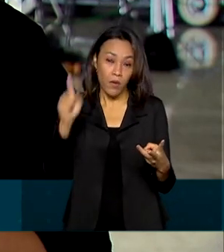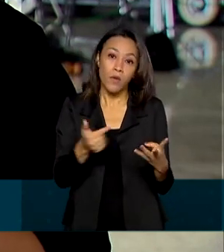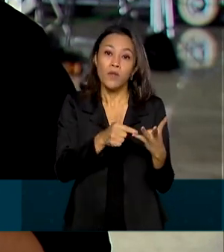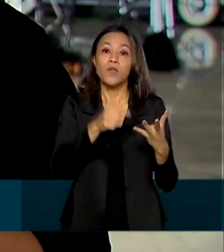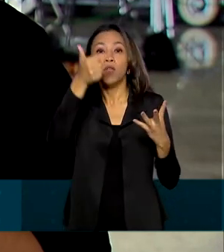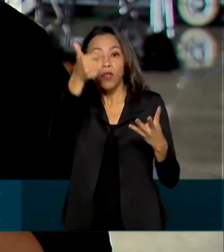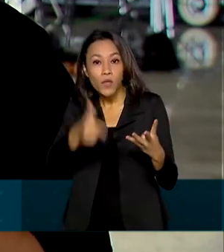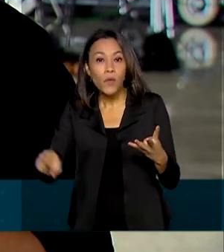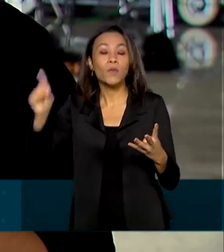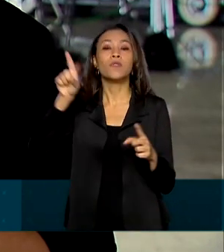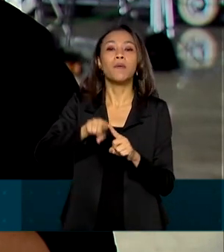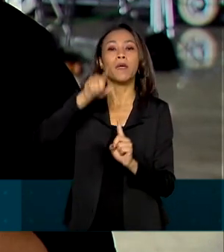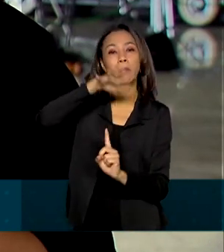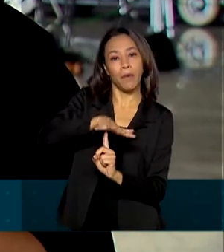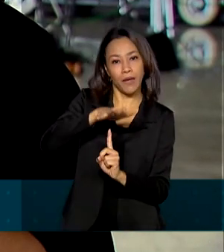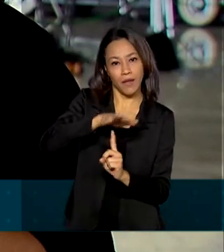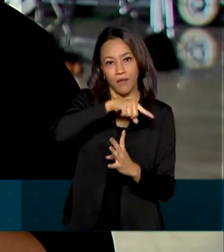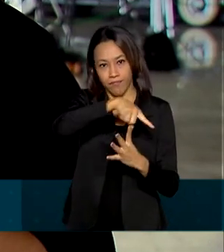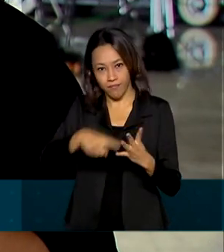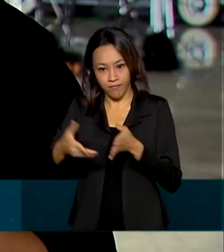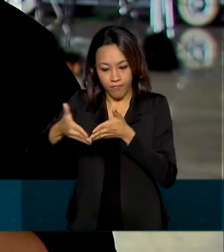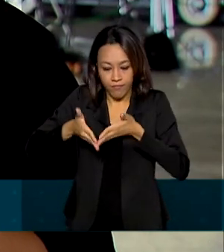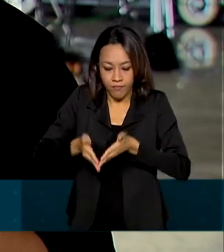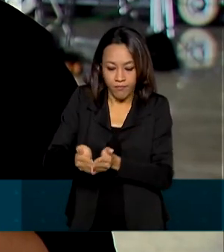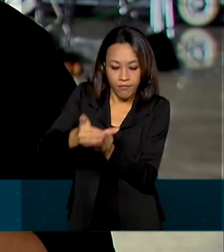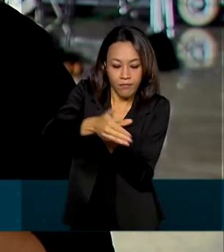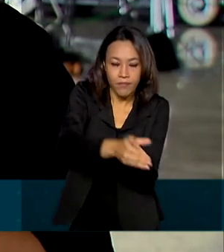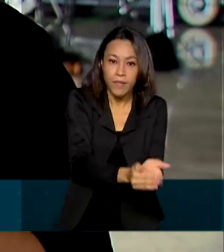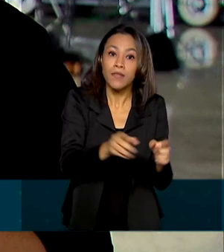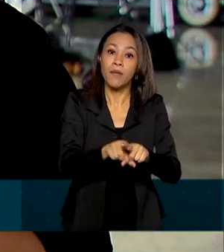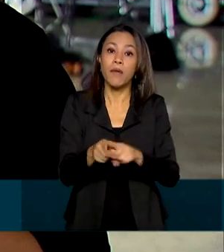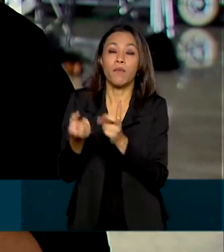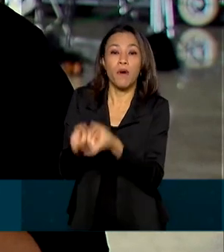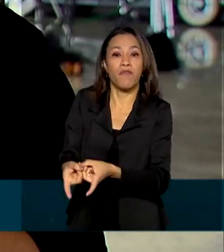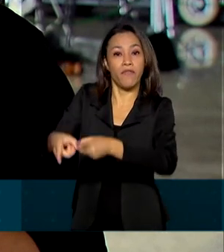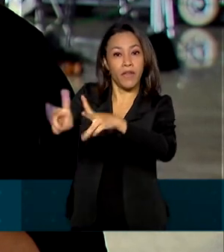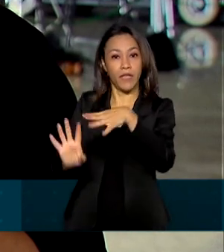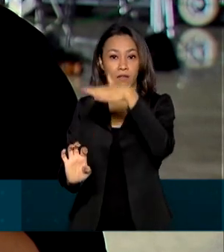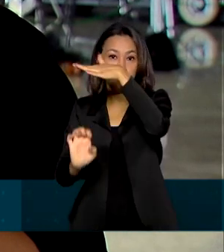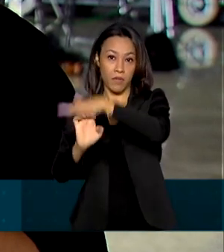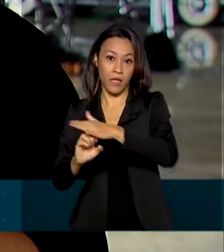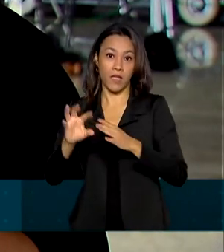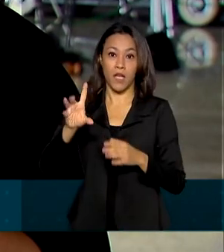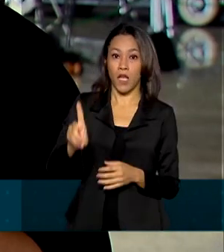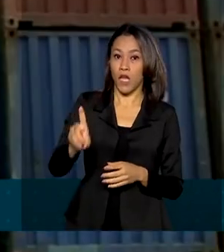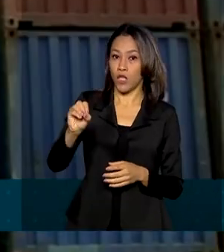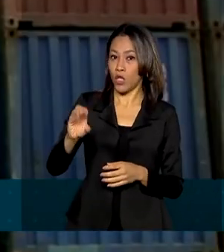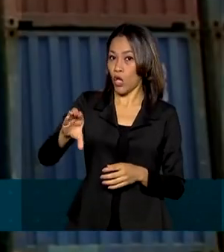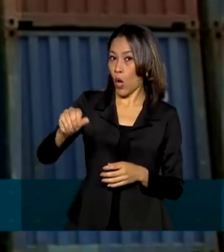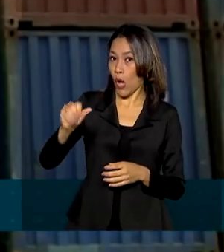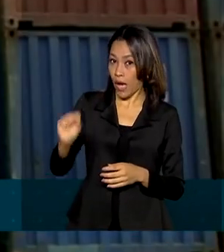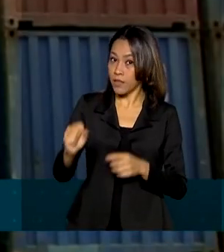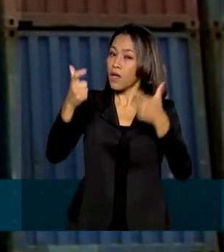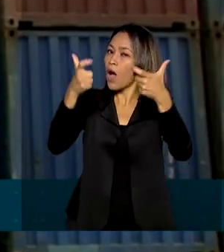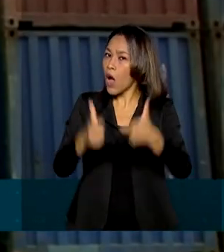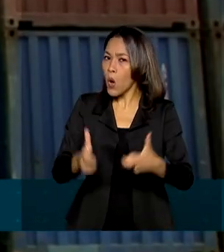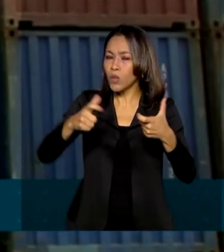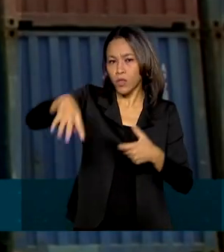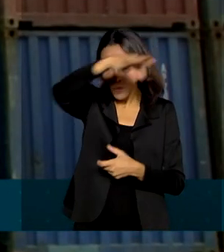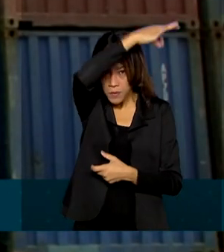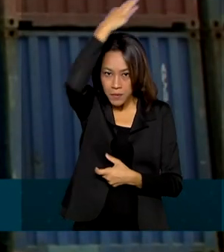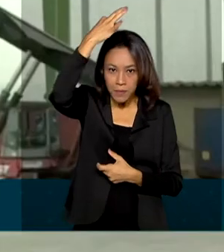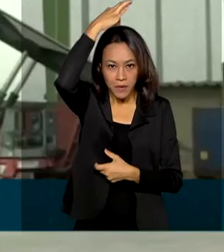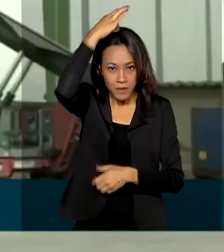de Paranaguá, no Paraná. Também está prevista a venda da empresa estatal Companhia Docas do Espírito Santo. O Porto de Santos